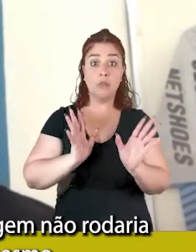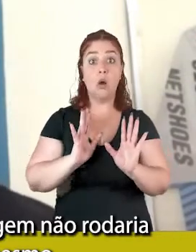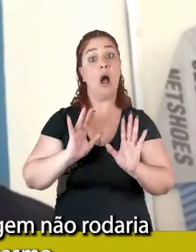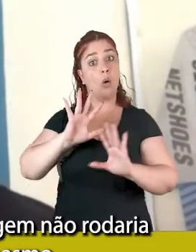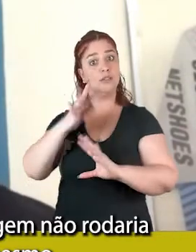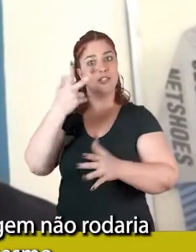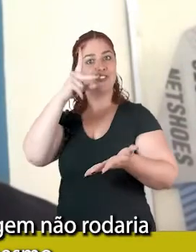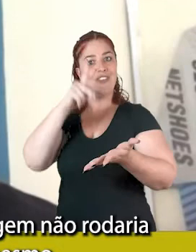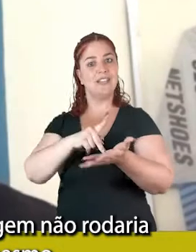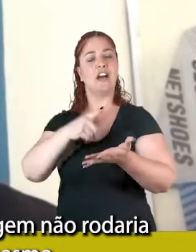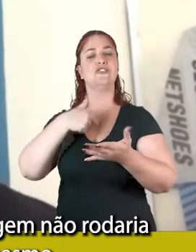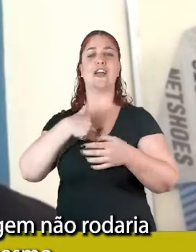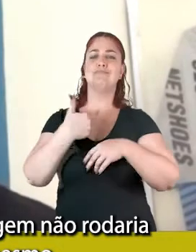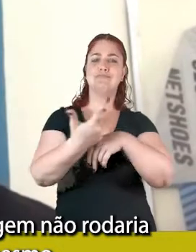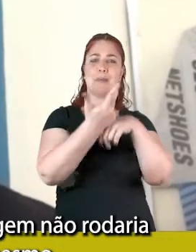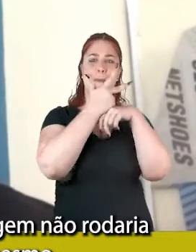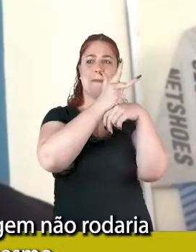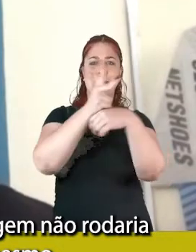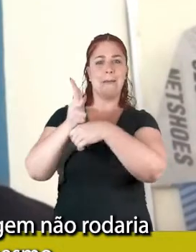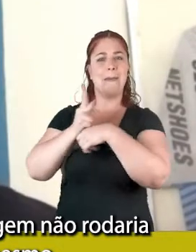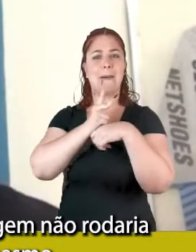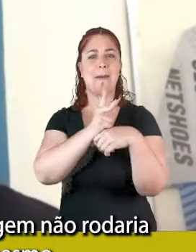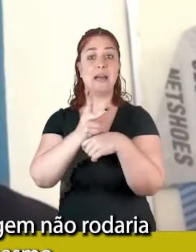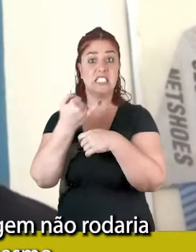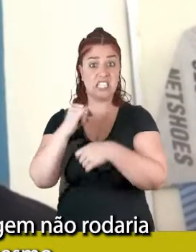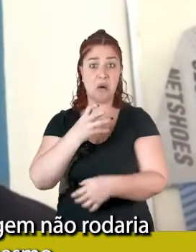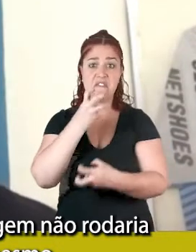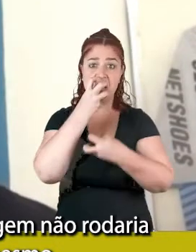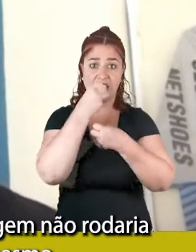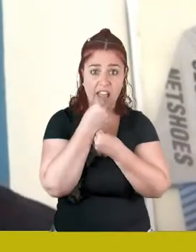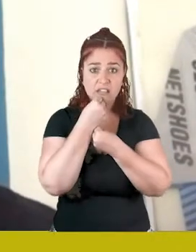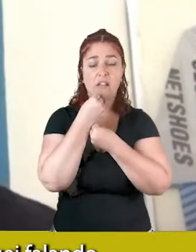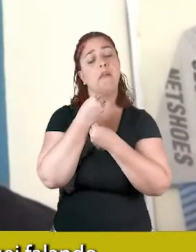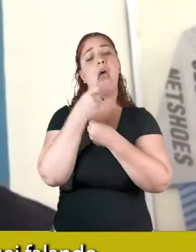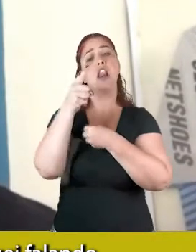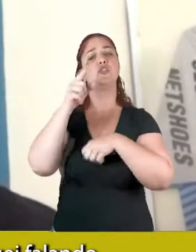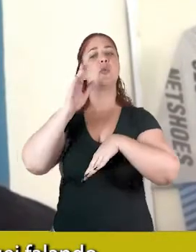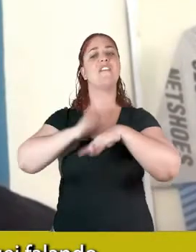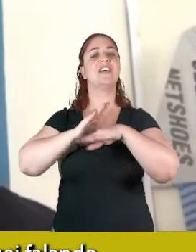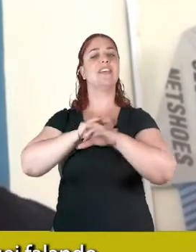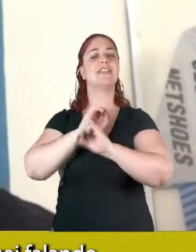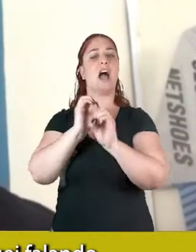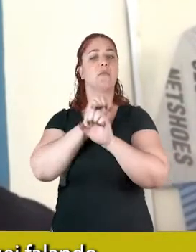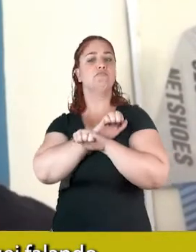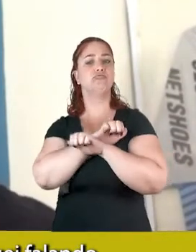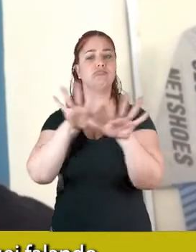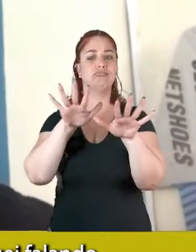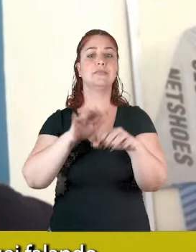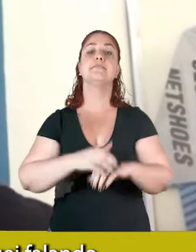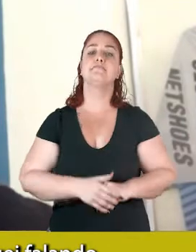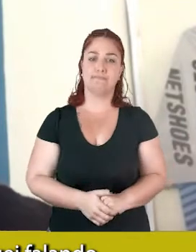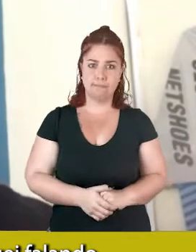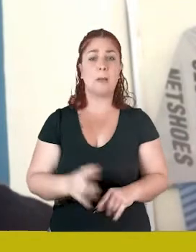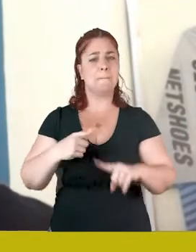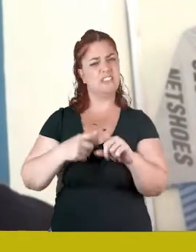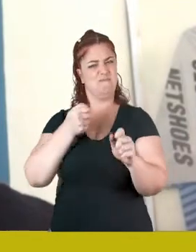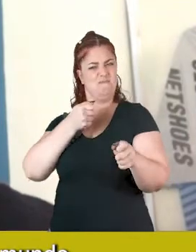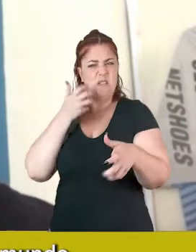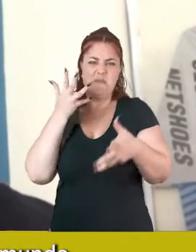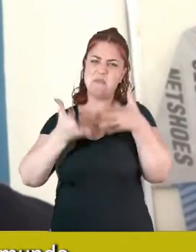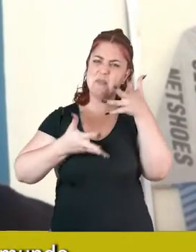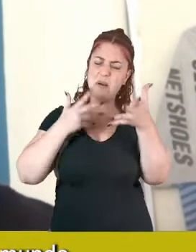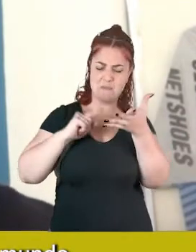panos quentes, assim, a imagem não rodaria, e ficaria por isso mesmo, mas aí eu falei, continuei falando,